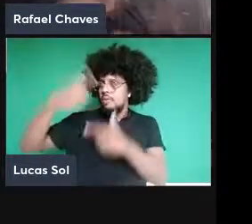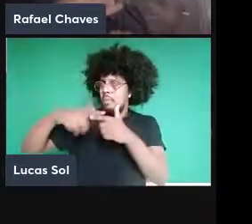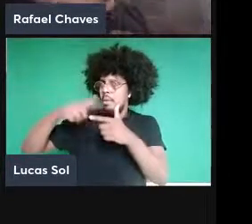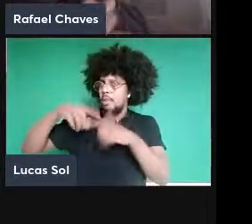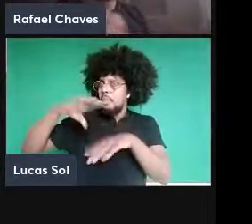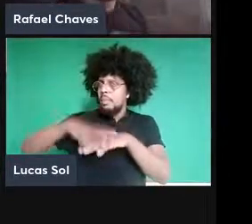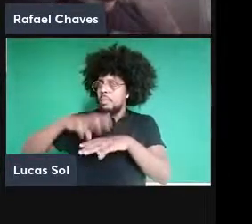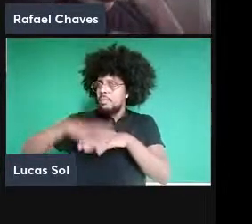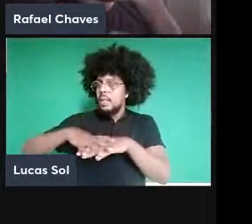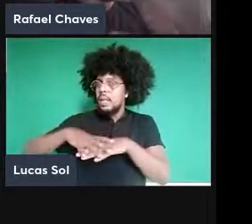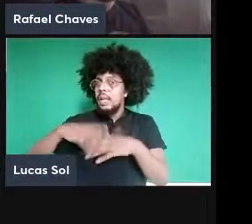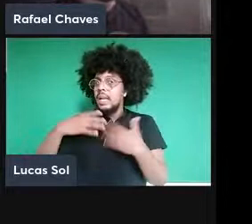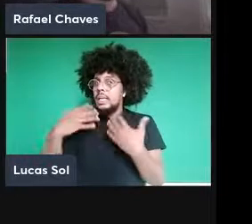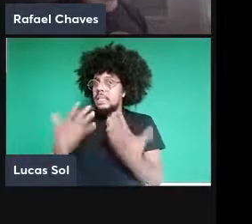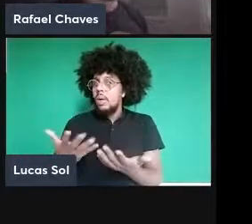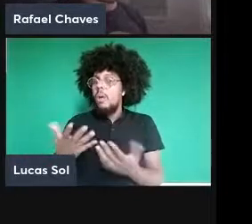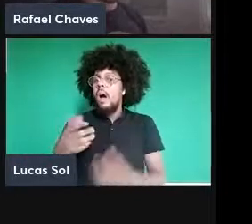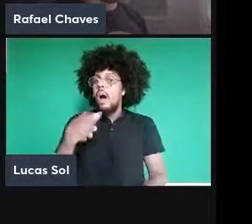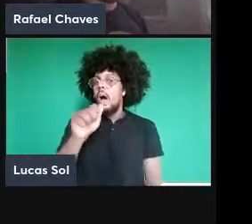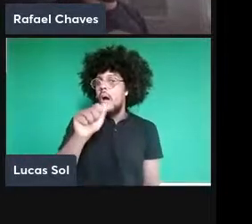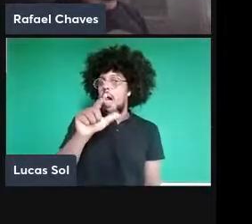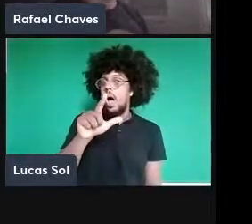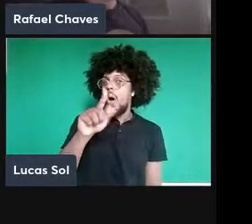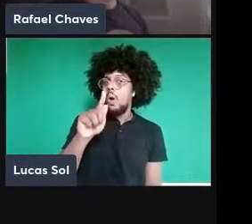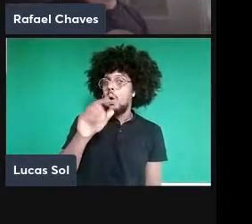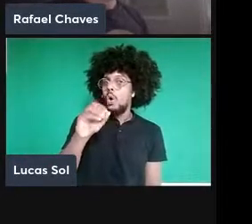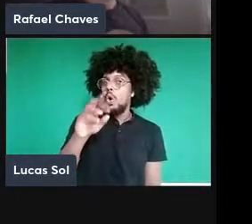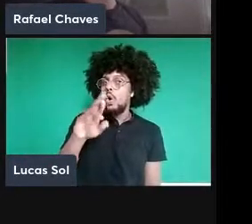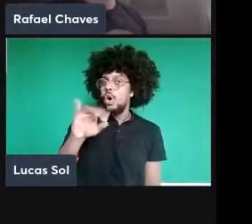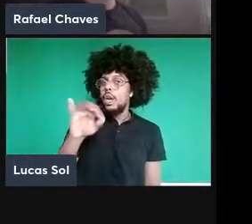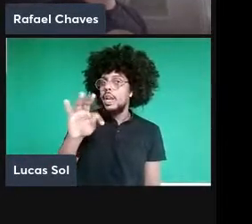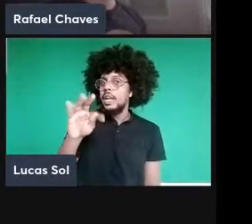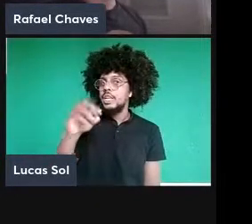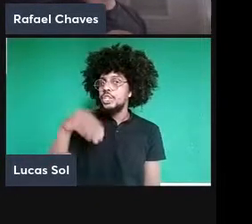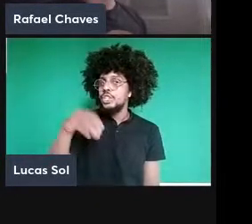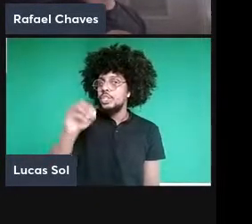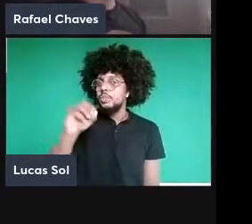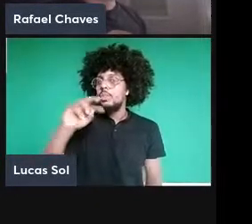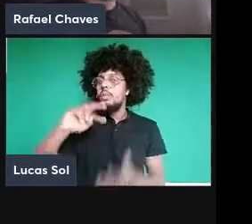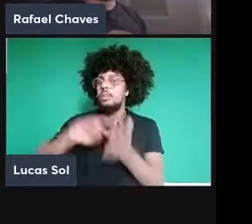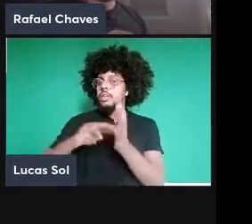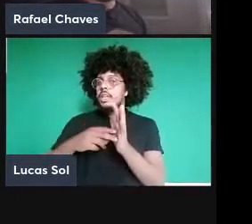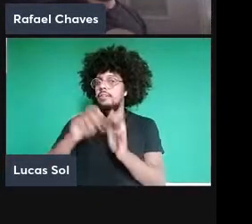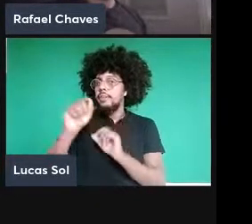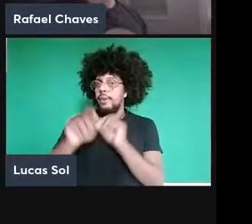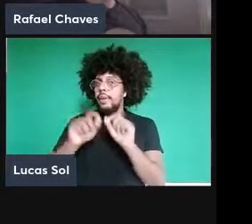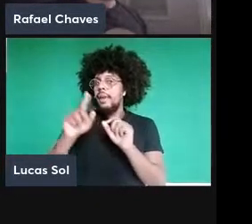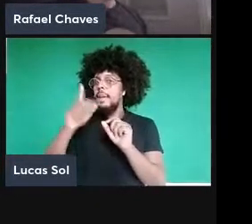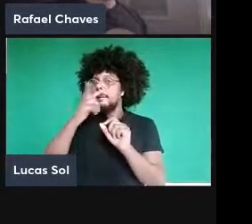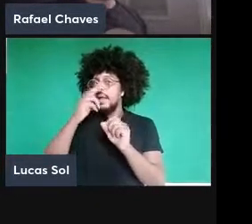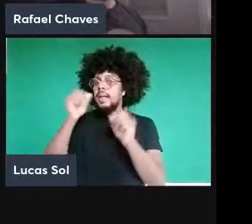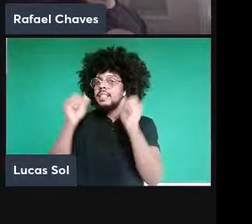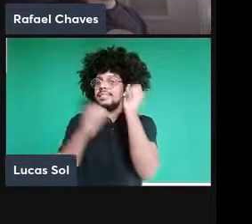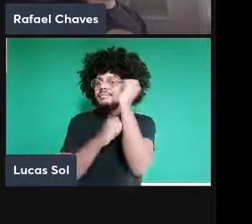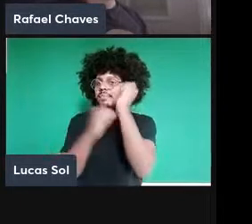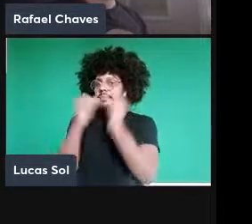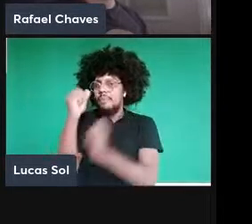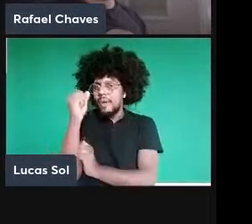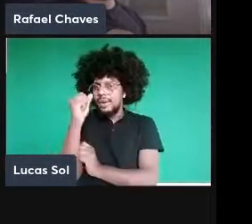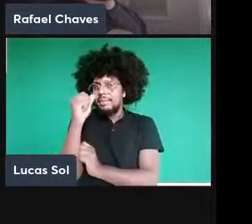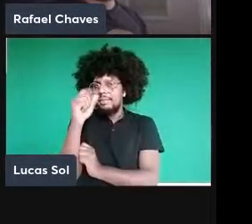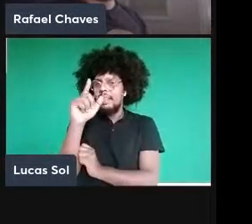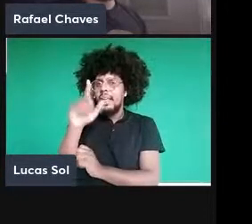um algoritmo de certa forma é equivalente ao que a gente chama hoje em dia de máquina de Turing que é basicamente uma fita